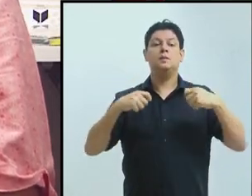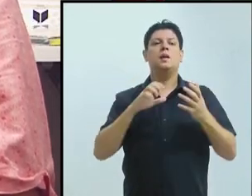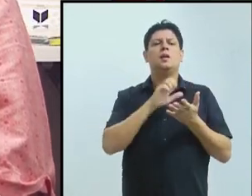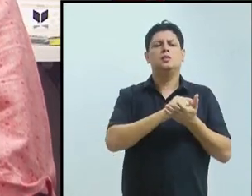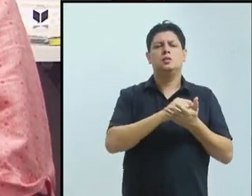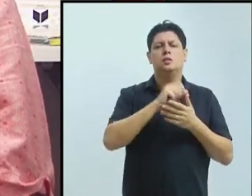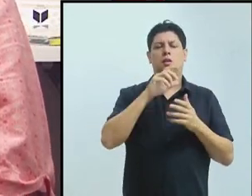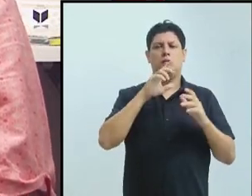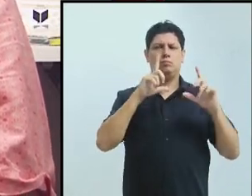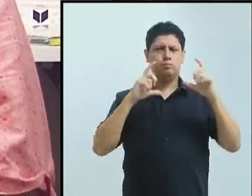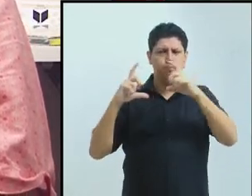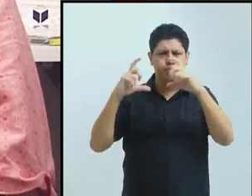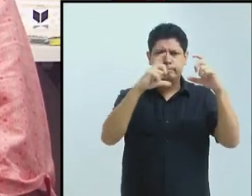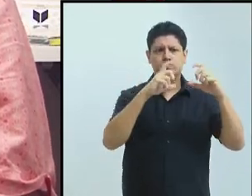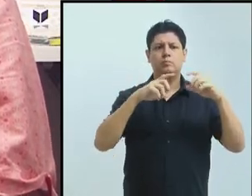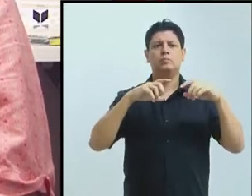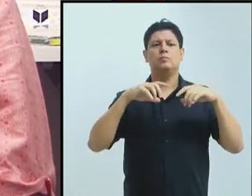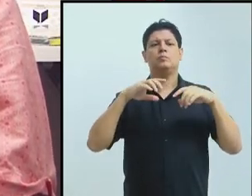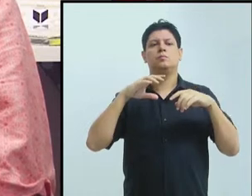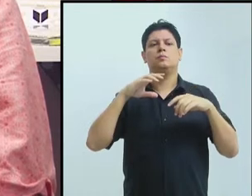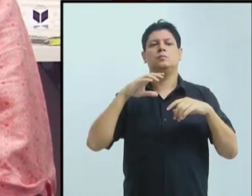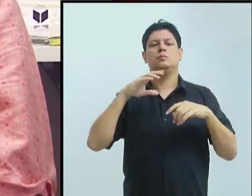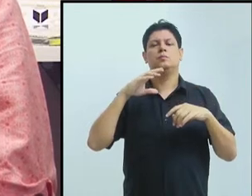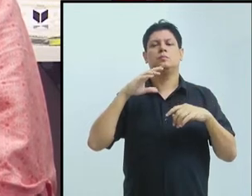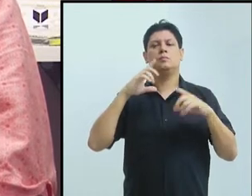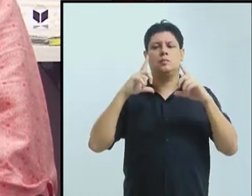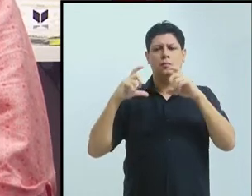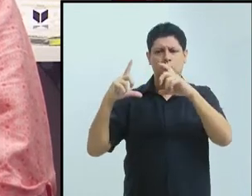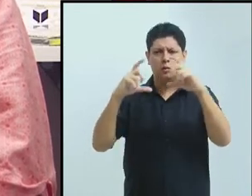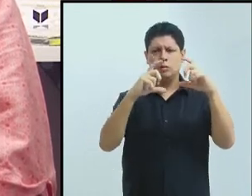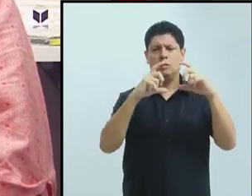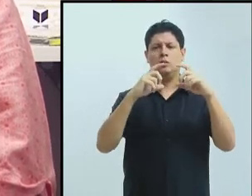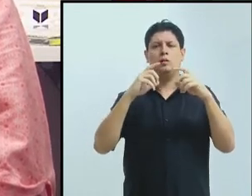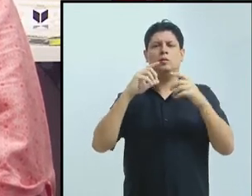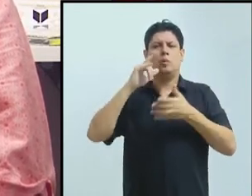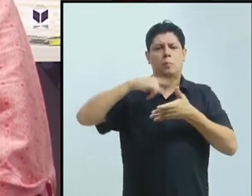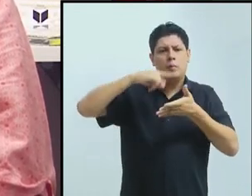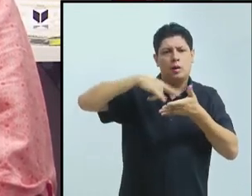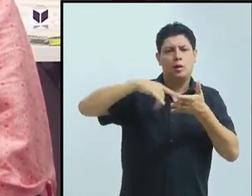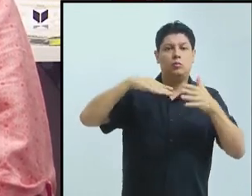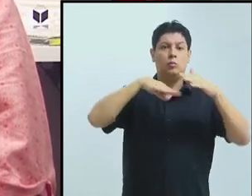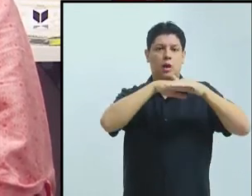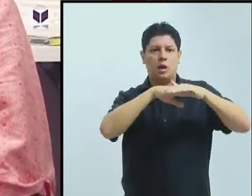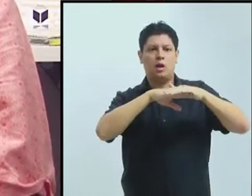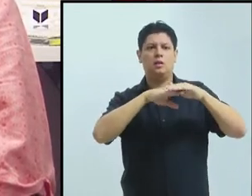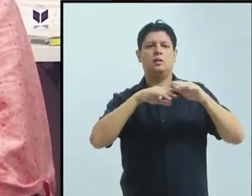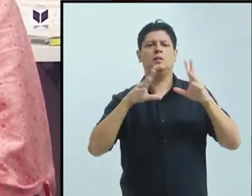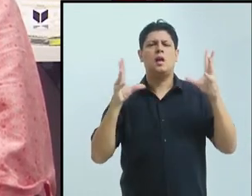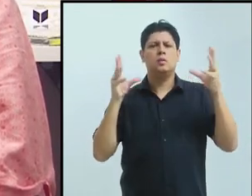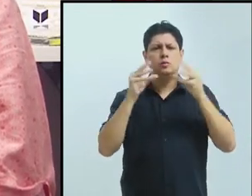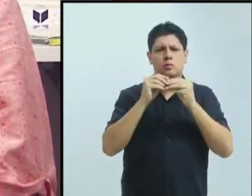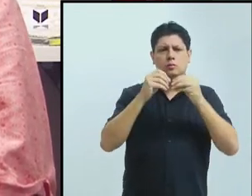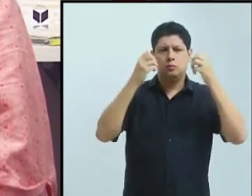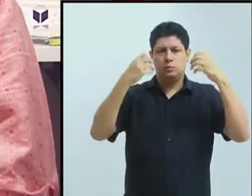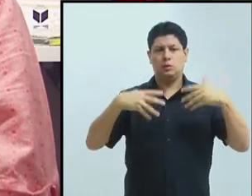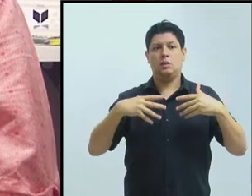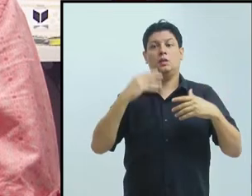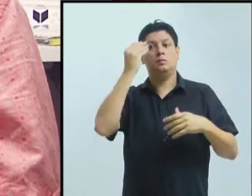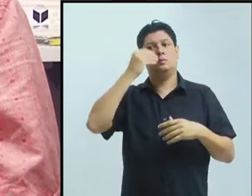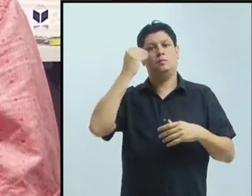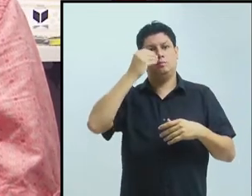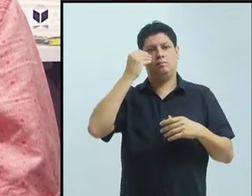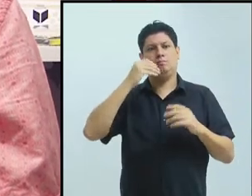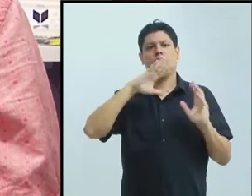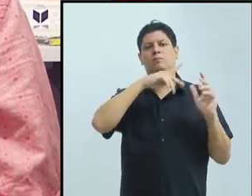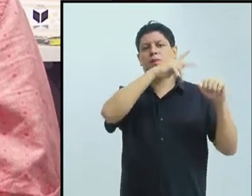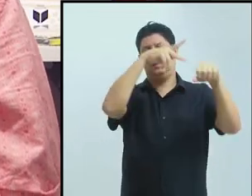e valorizá-las para que a gente vá criando formas de avaliar a internacionalização a partir daquelas ações que são significativas